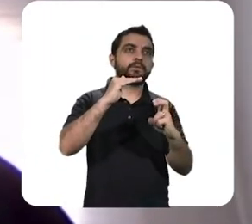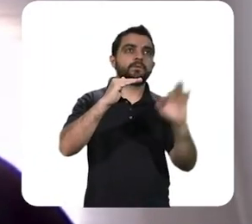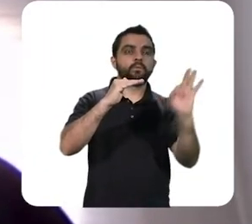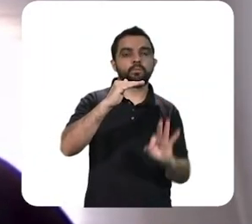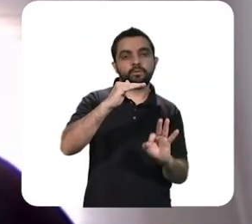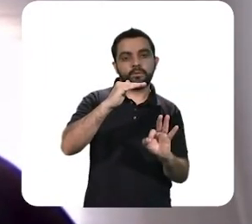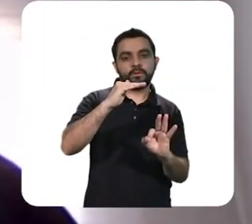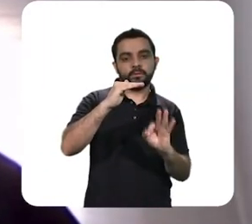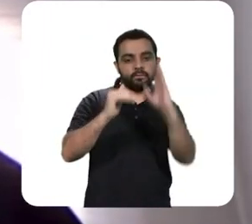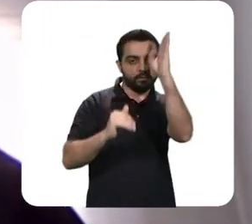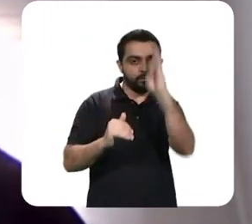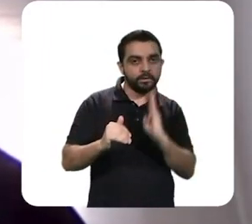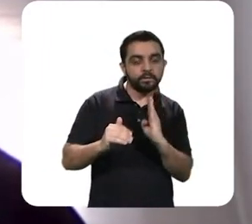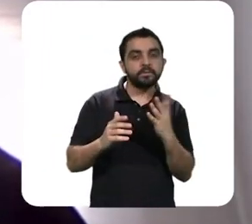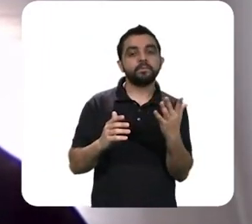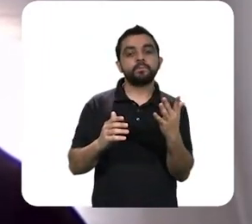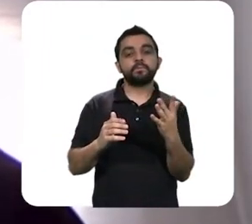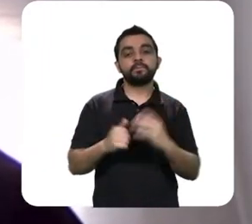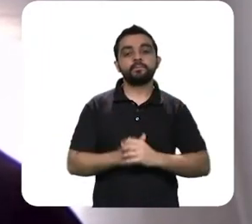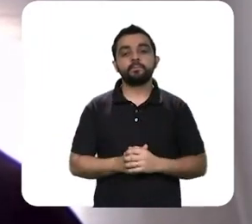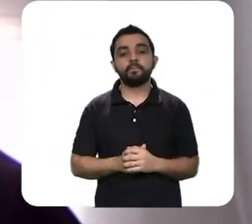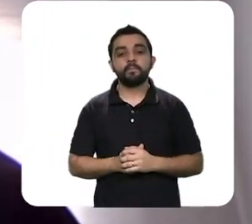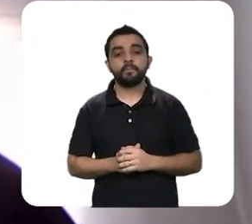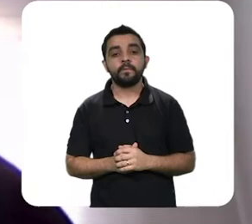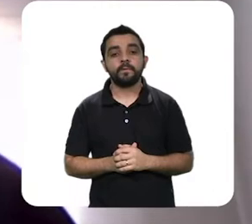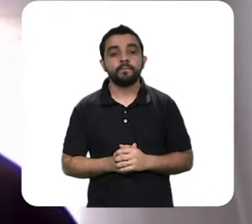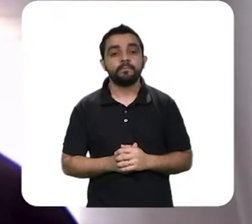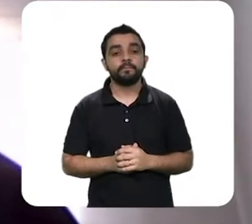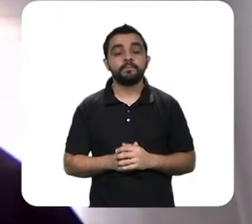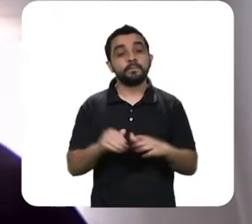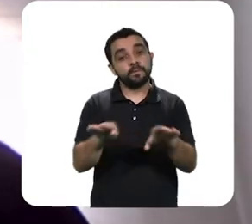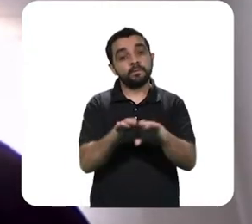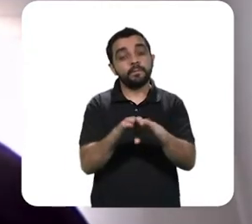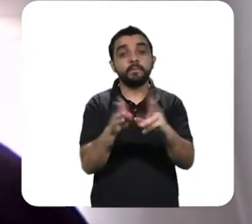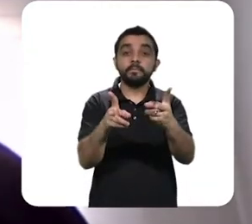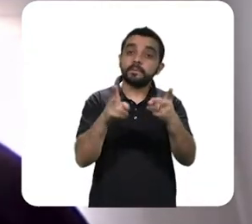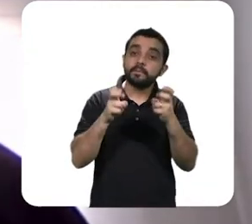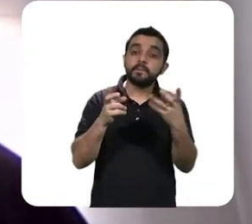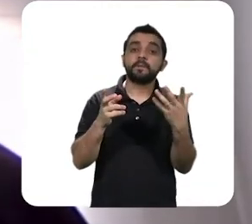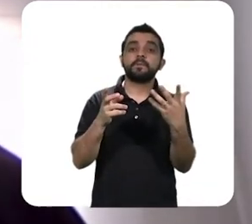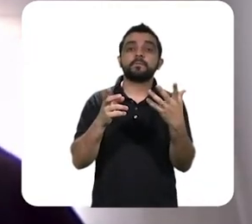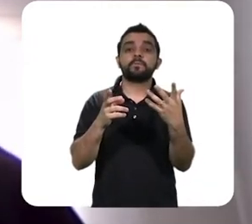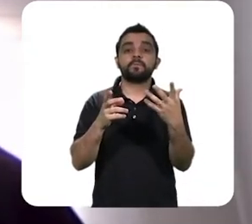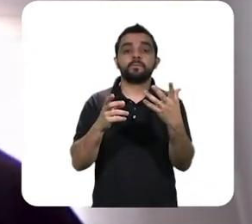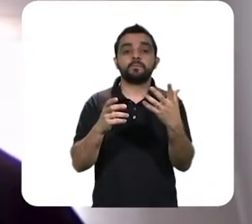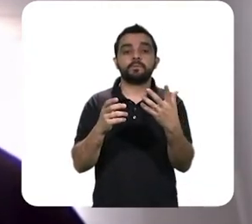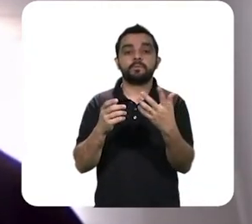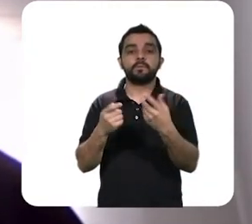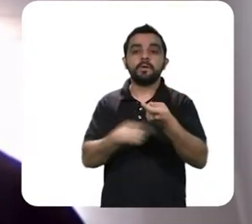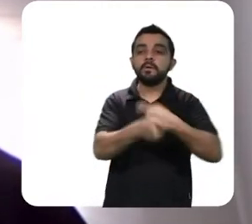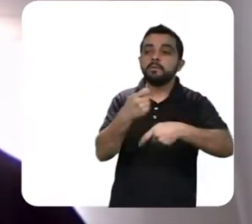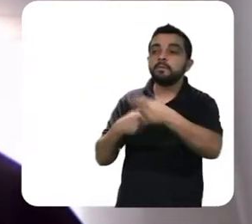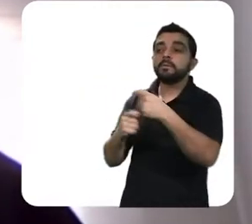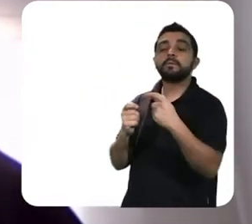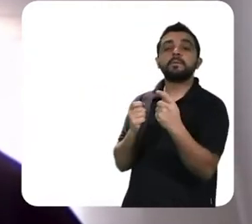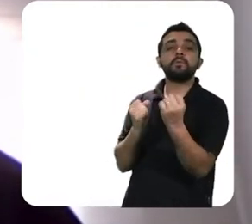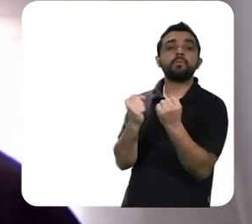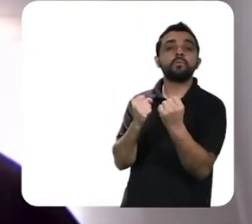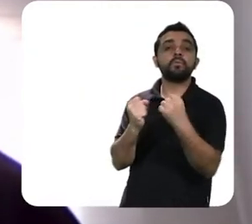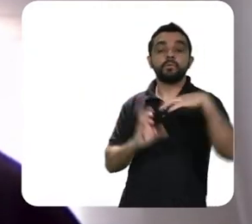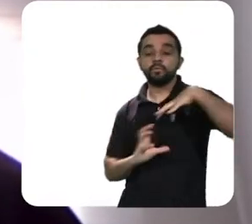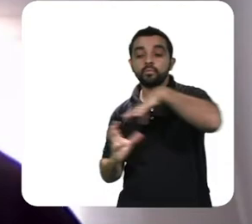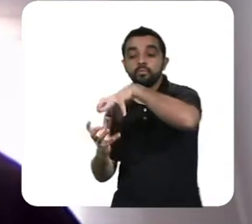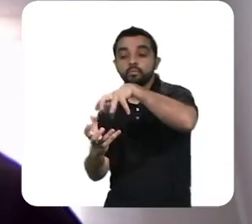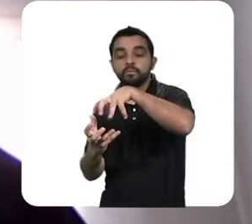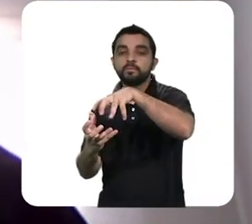maior de queda de 5% para o Brasil, né, considerando também que o comércio internacional